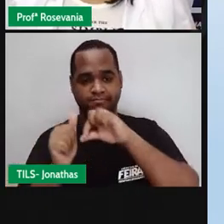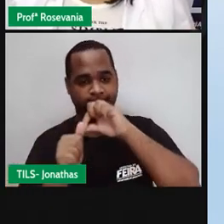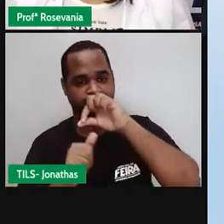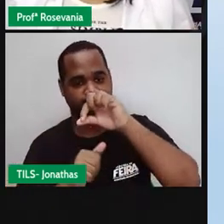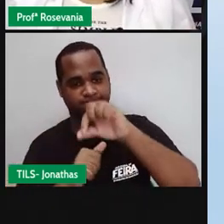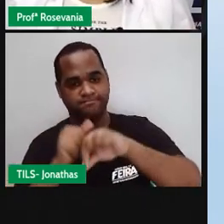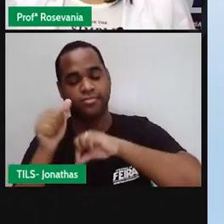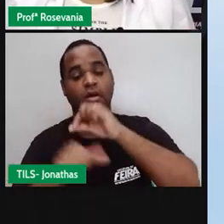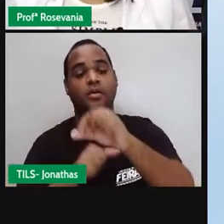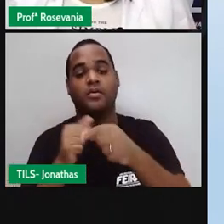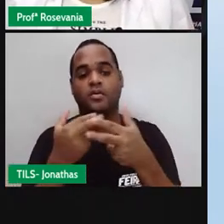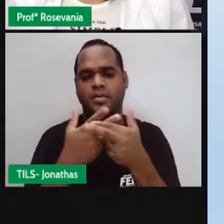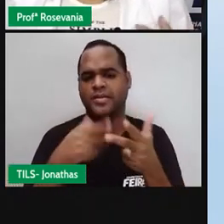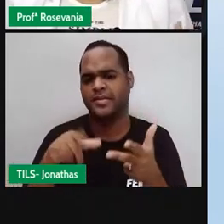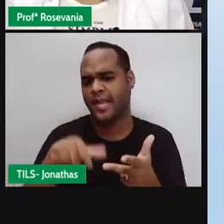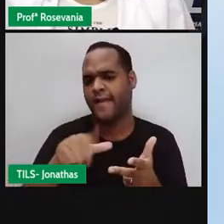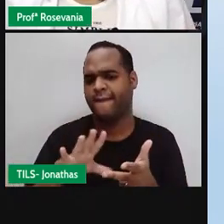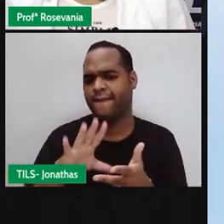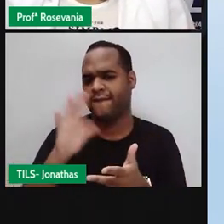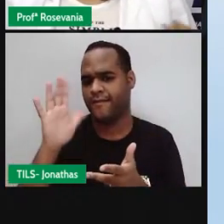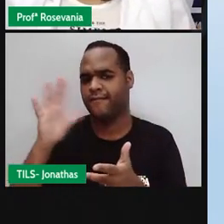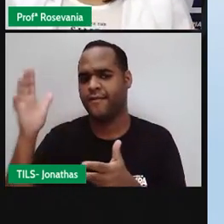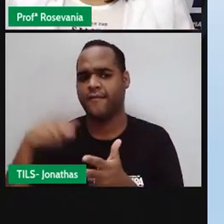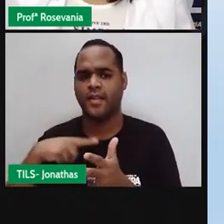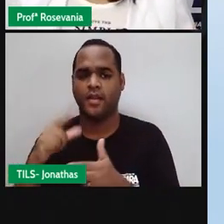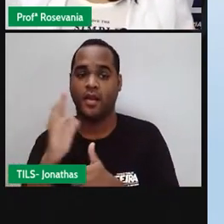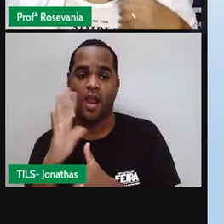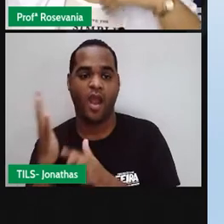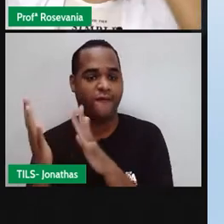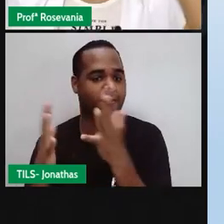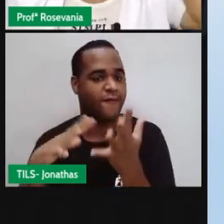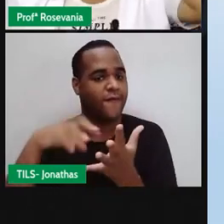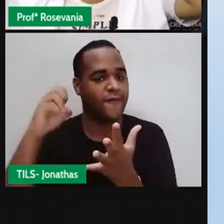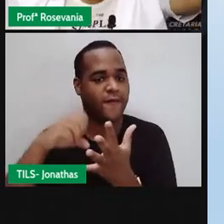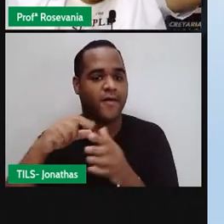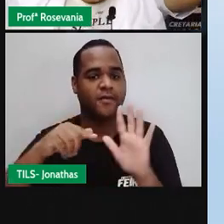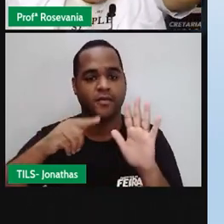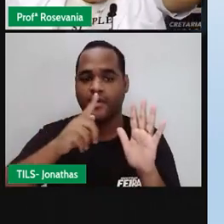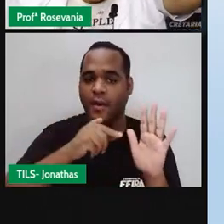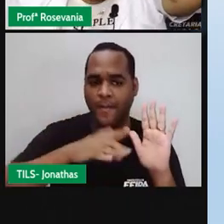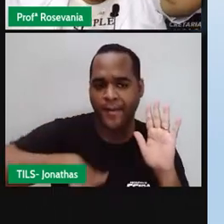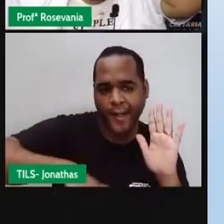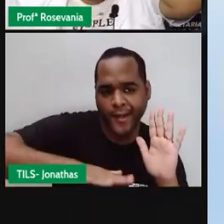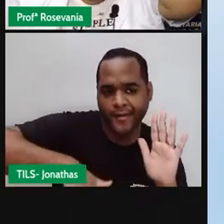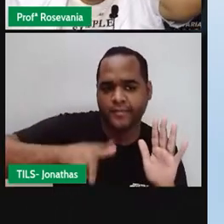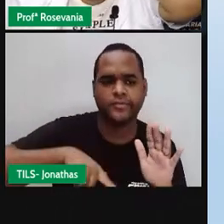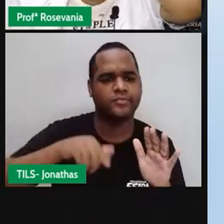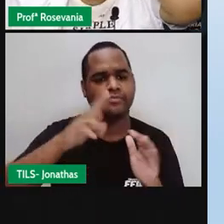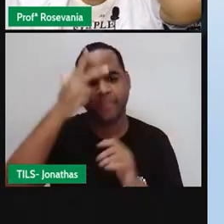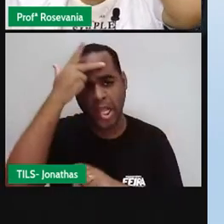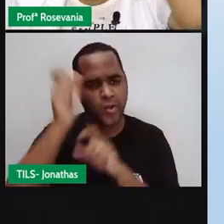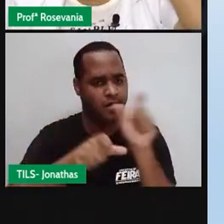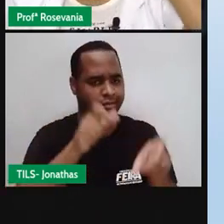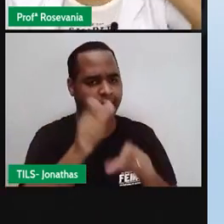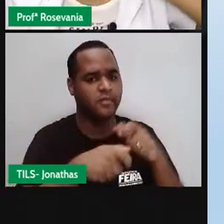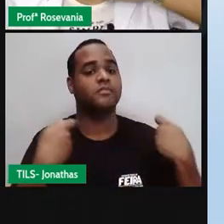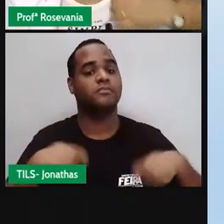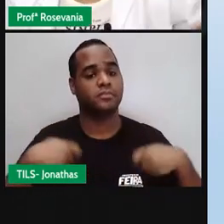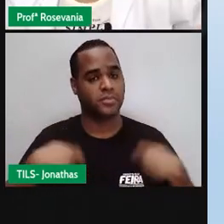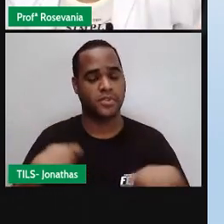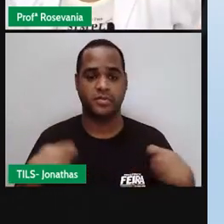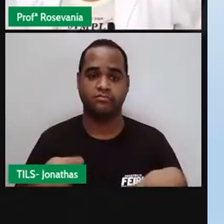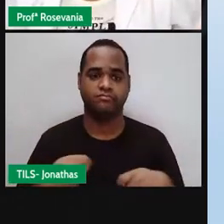importante para todos os fenômenos, inclusive para as plantas, para os oceanos, para os seres humanos, a gente precisa dessas temperaturas